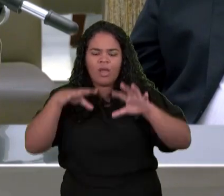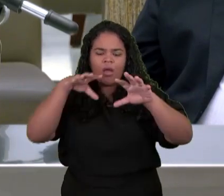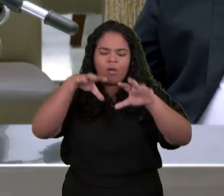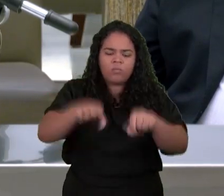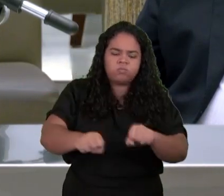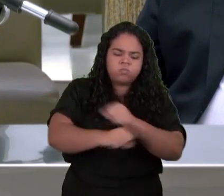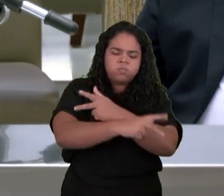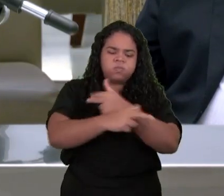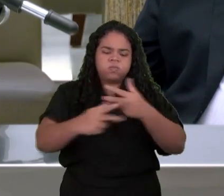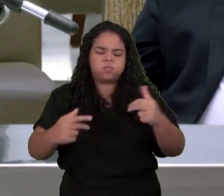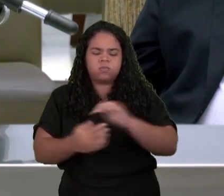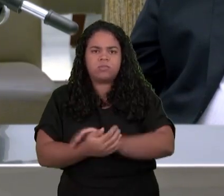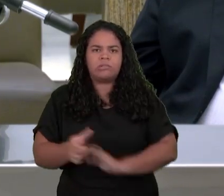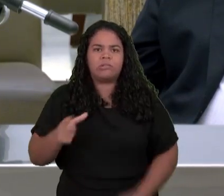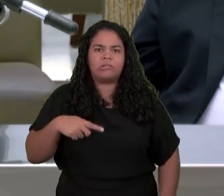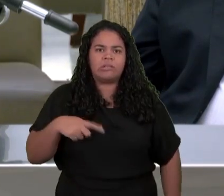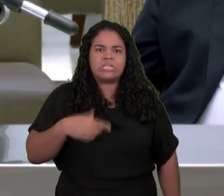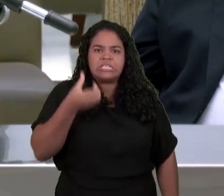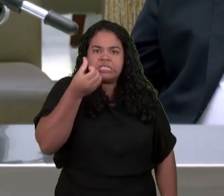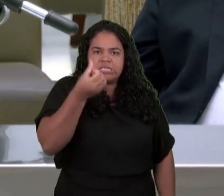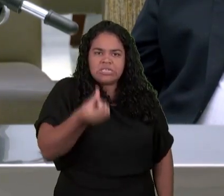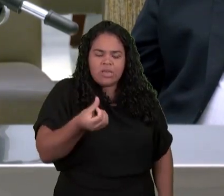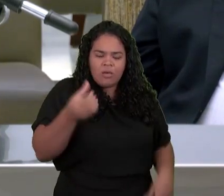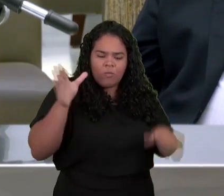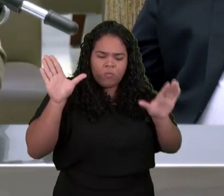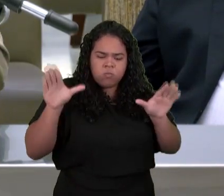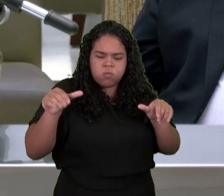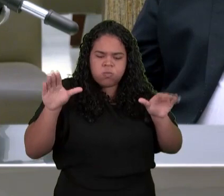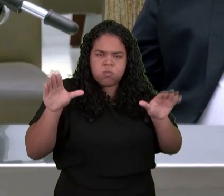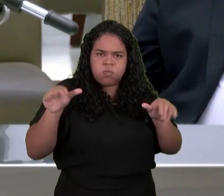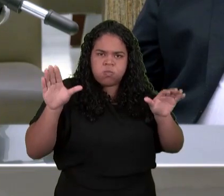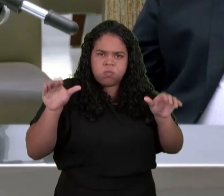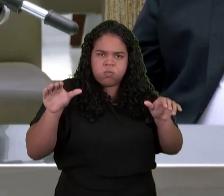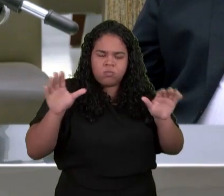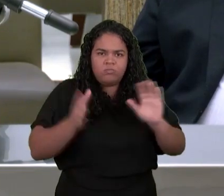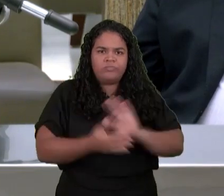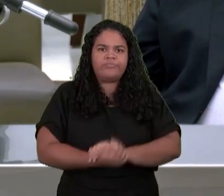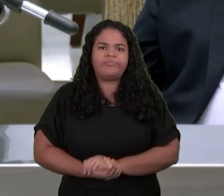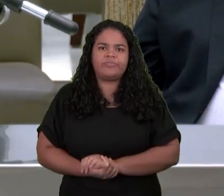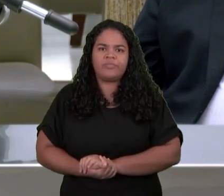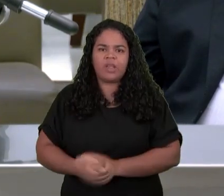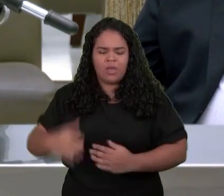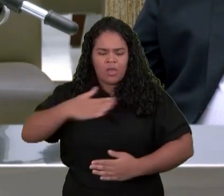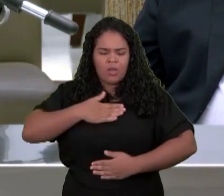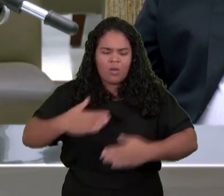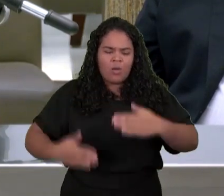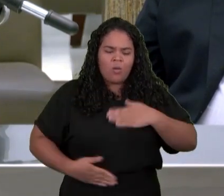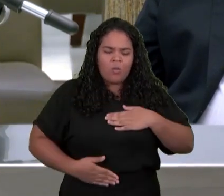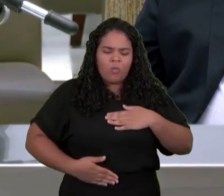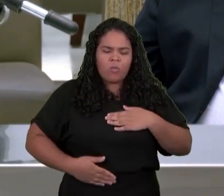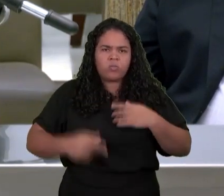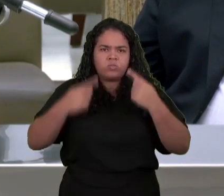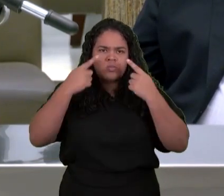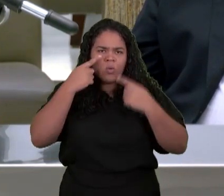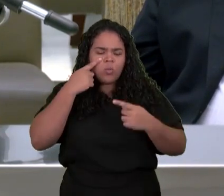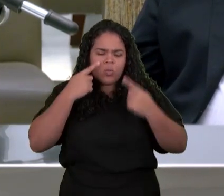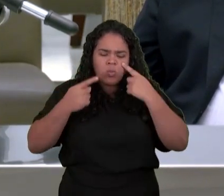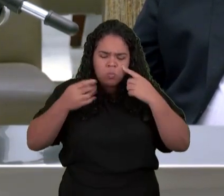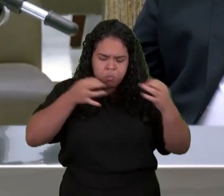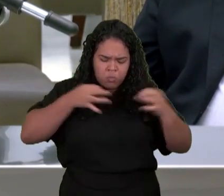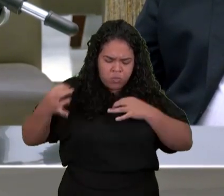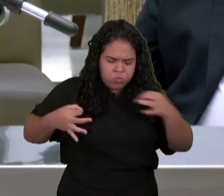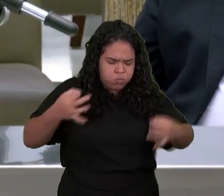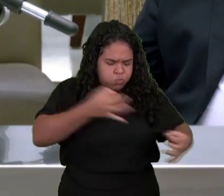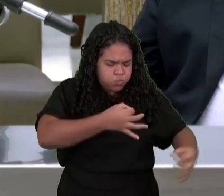Cheio de olhos E não descansavam Olha que lindo Não descansavam Nem